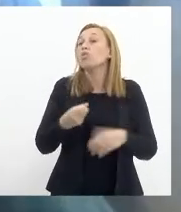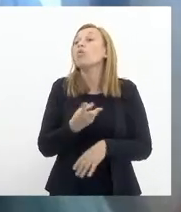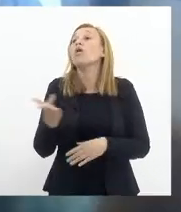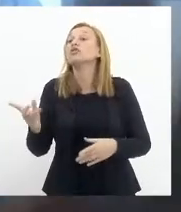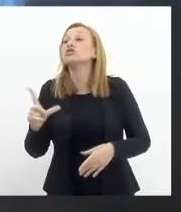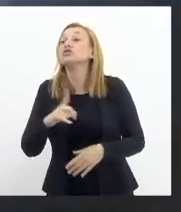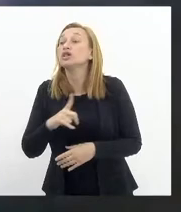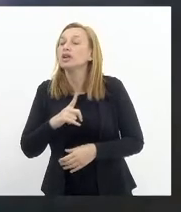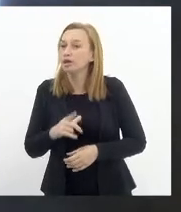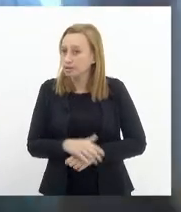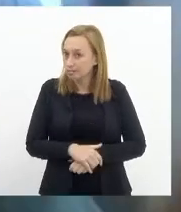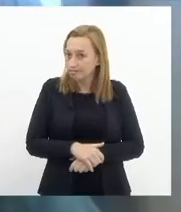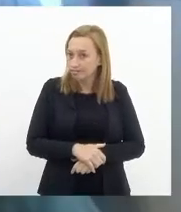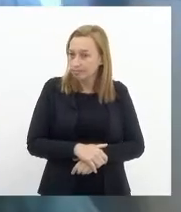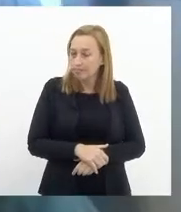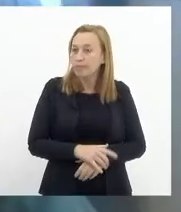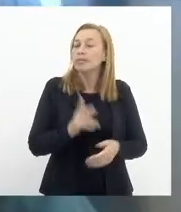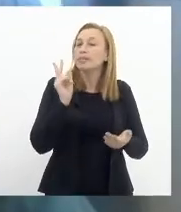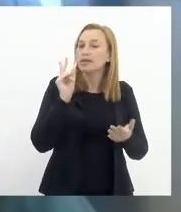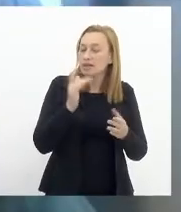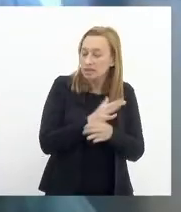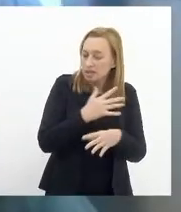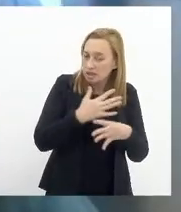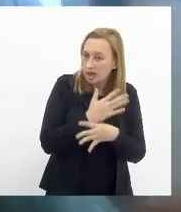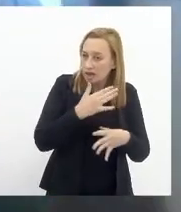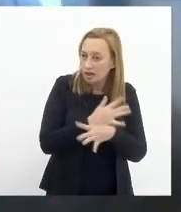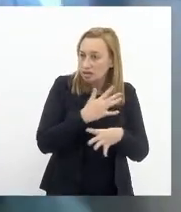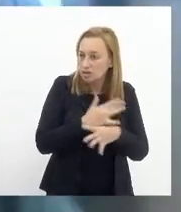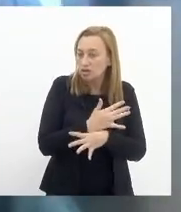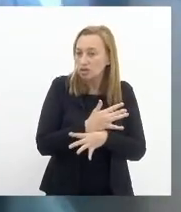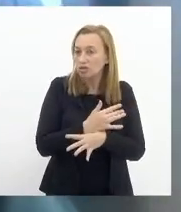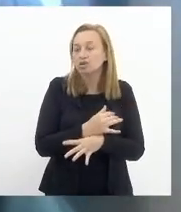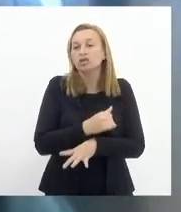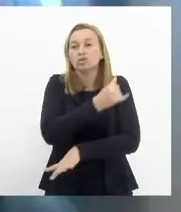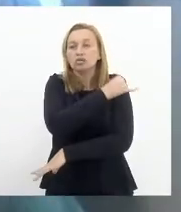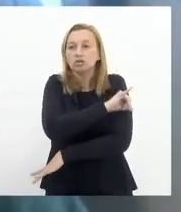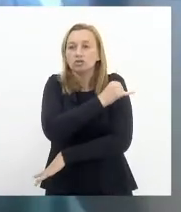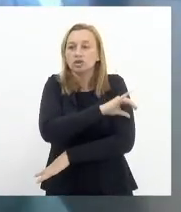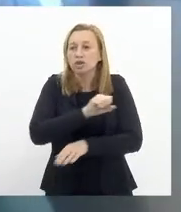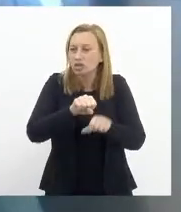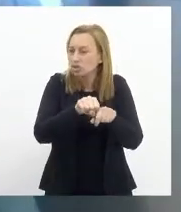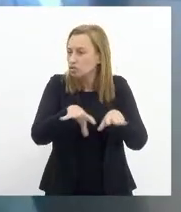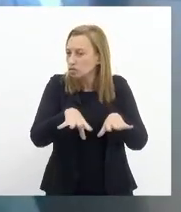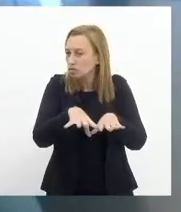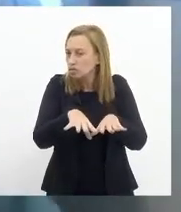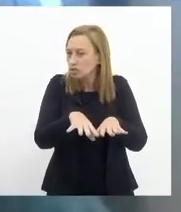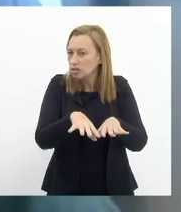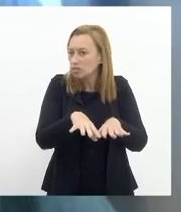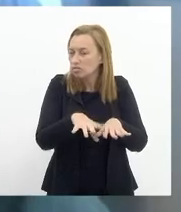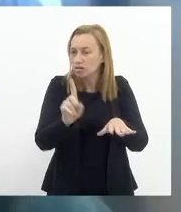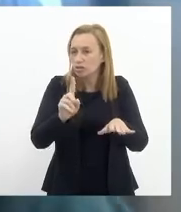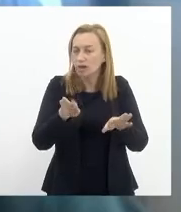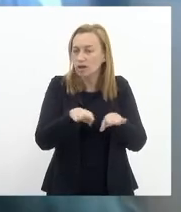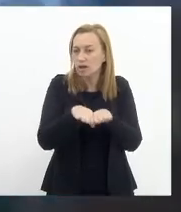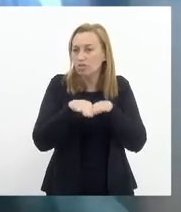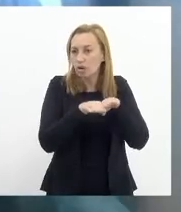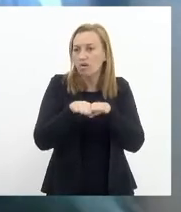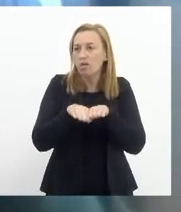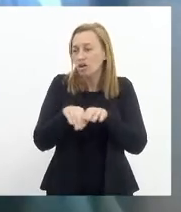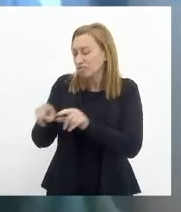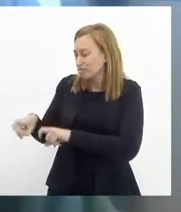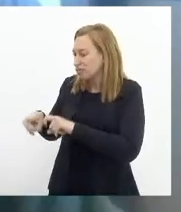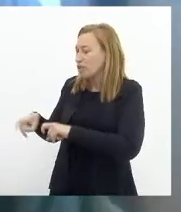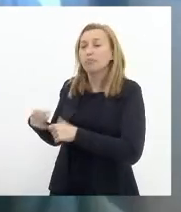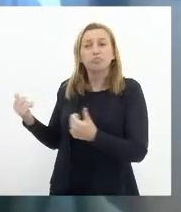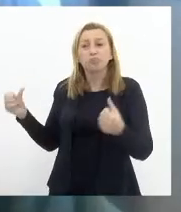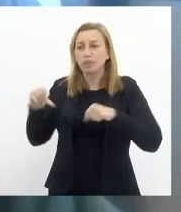se vê que mesmo na cidade do Rio de Janeiro essa distribuição é desigual se eu for pegar o interior então a desigualdade é